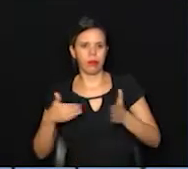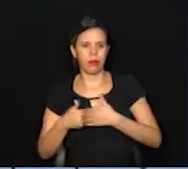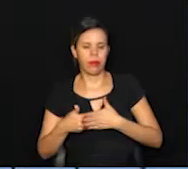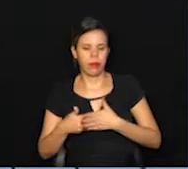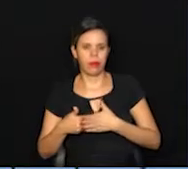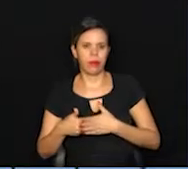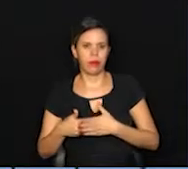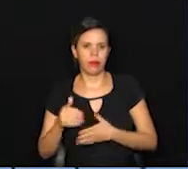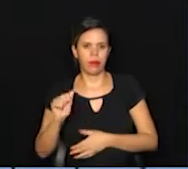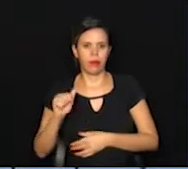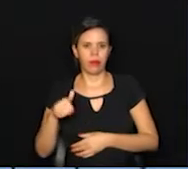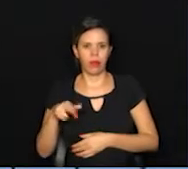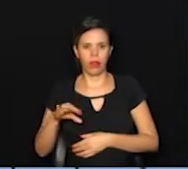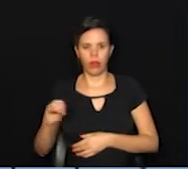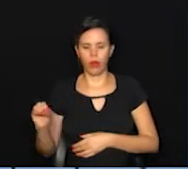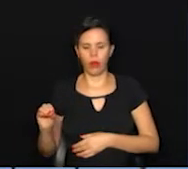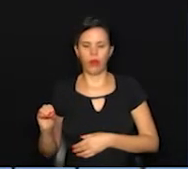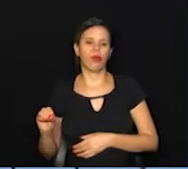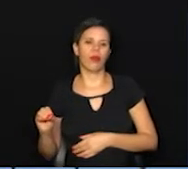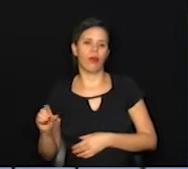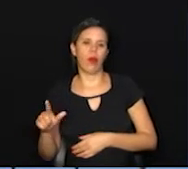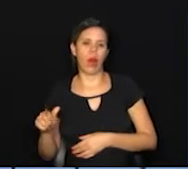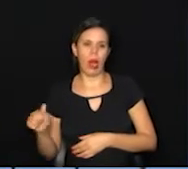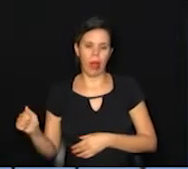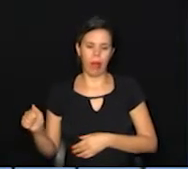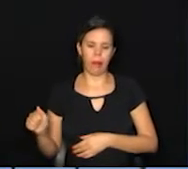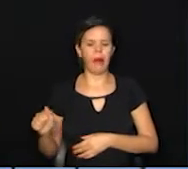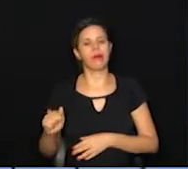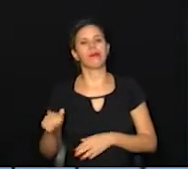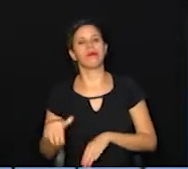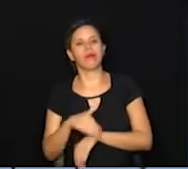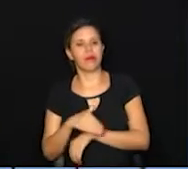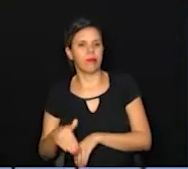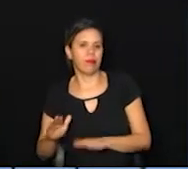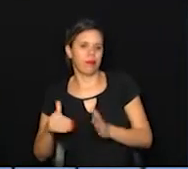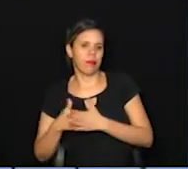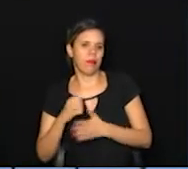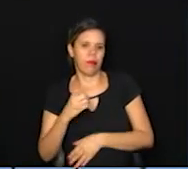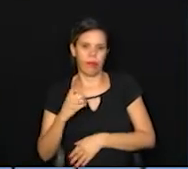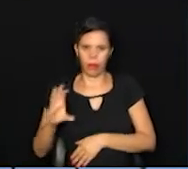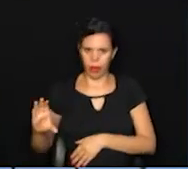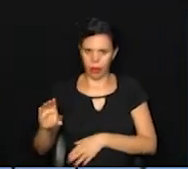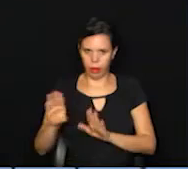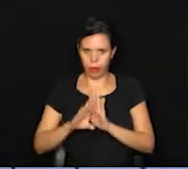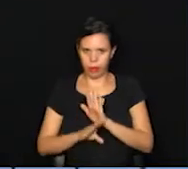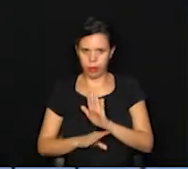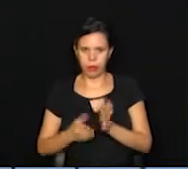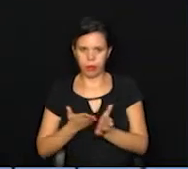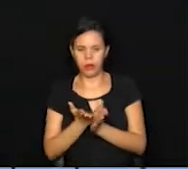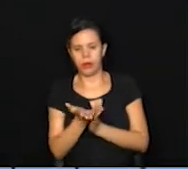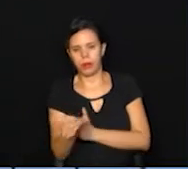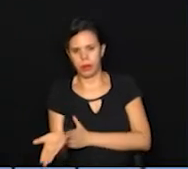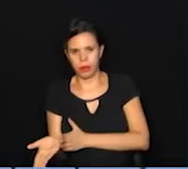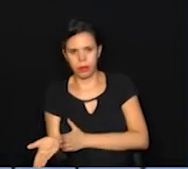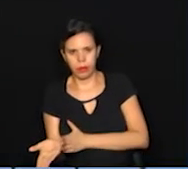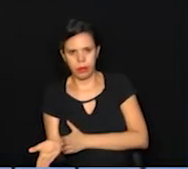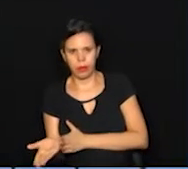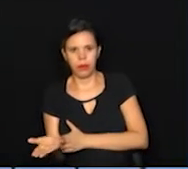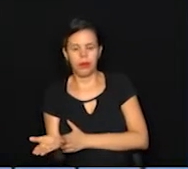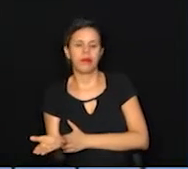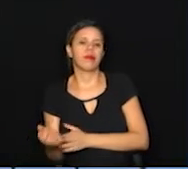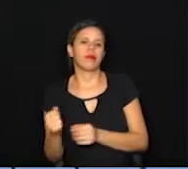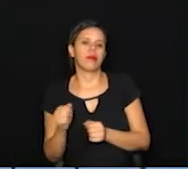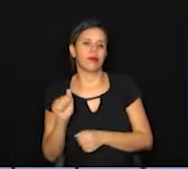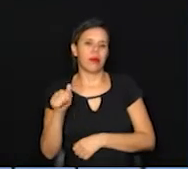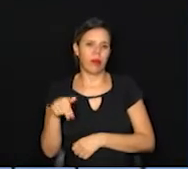entre Antônio Lapa e a Comendador Tórlogo da Untre. E a Indec programou também o desvio ali na Antônio Lapa